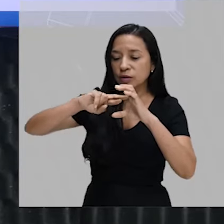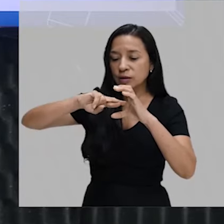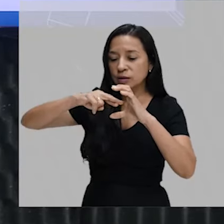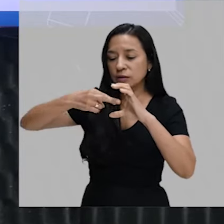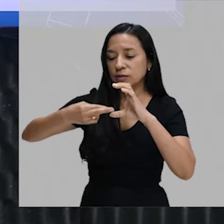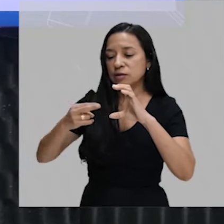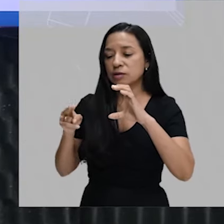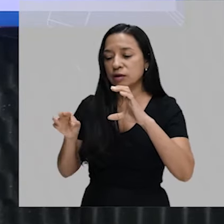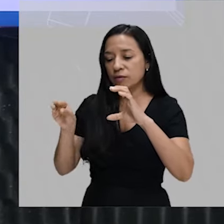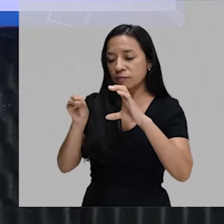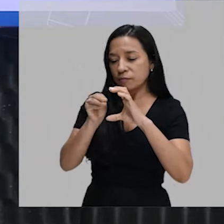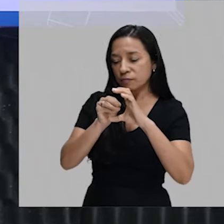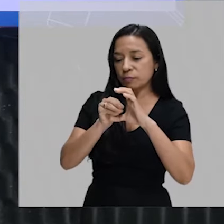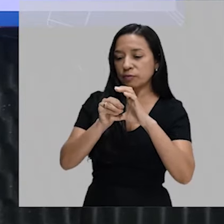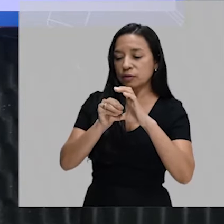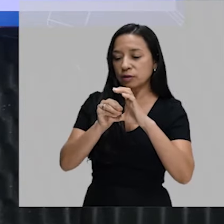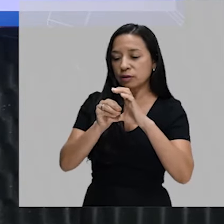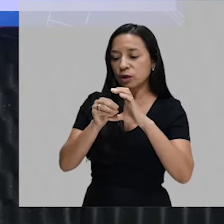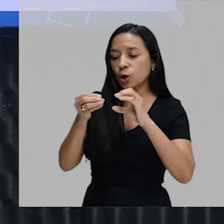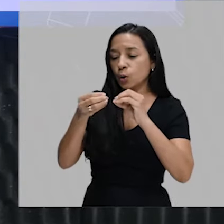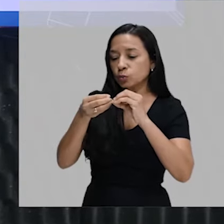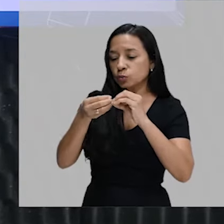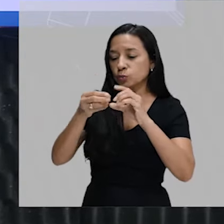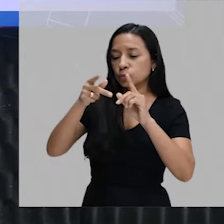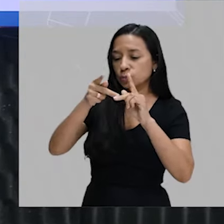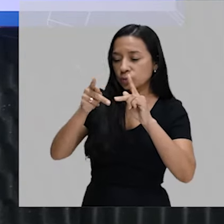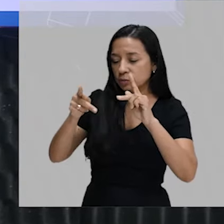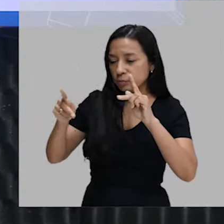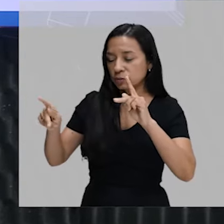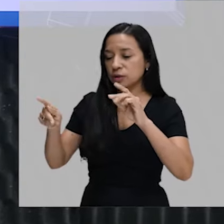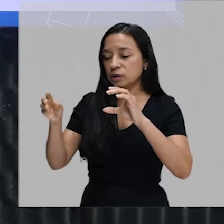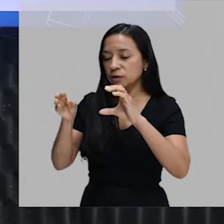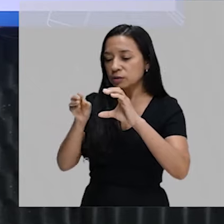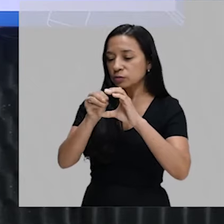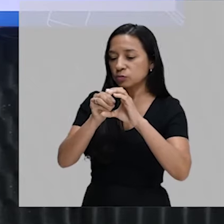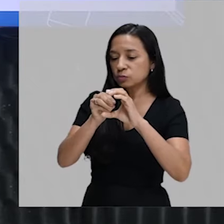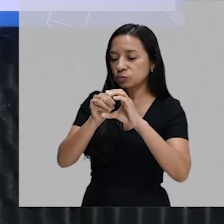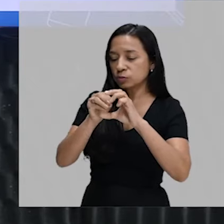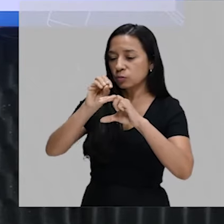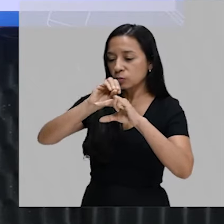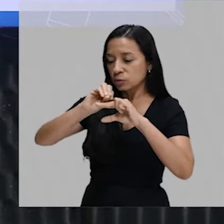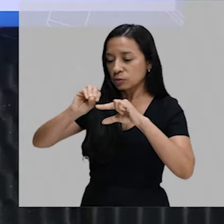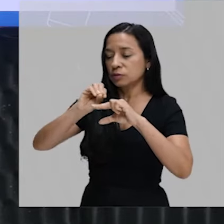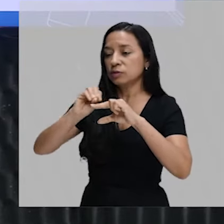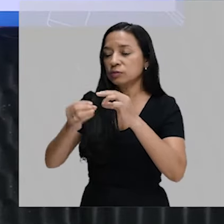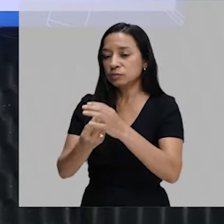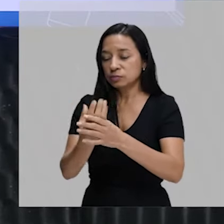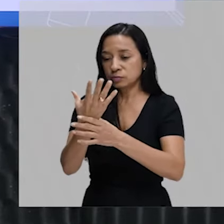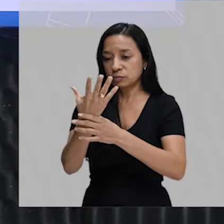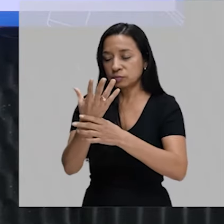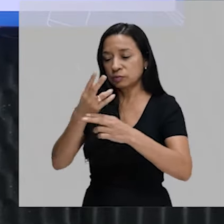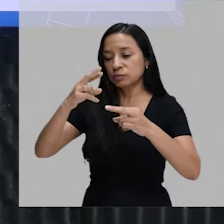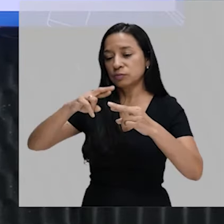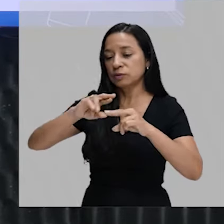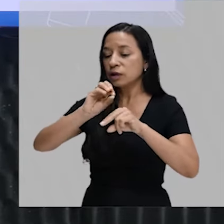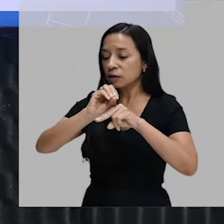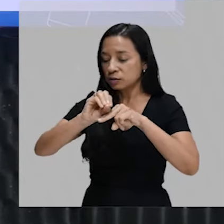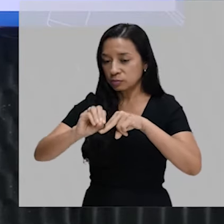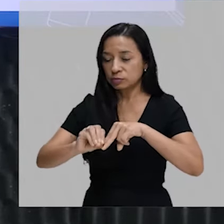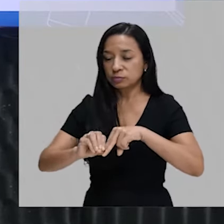local, juntamente com proteínas ribossômicas, eles vão se juntar e vai originar os ribossomos.